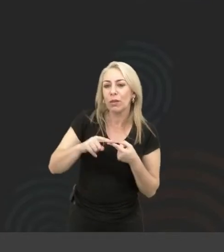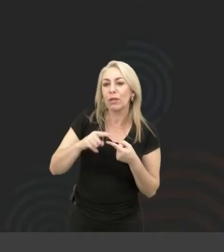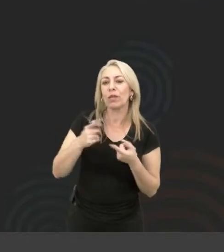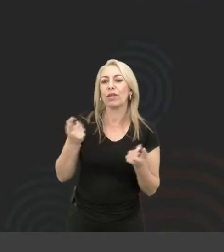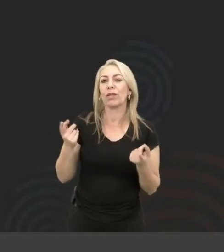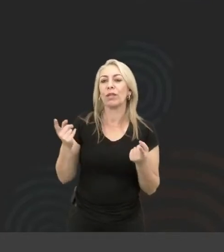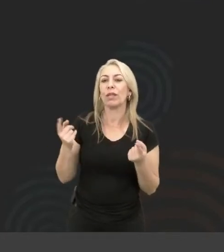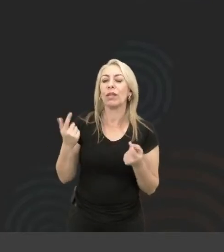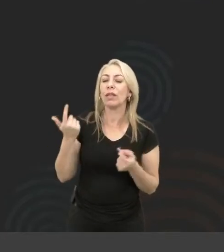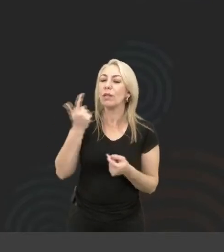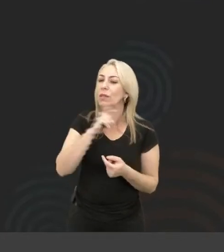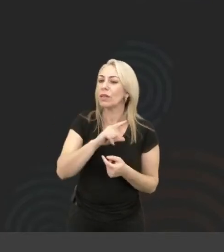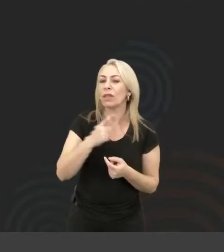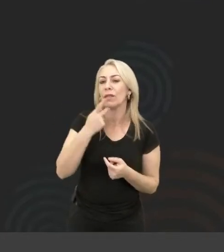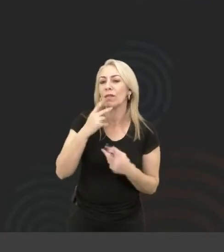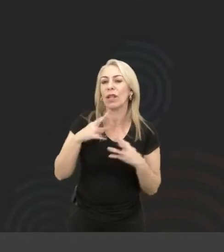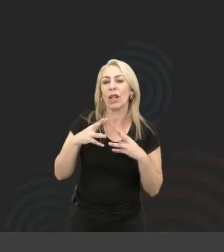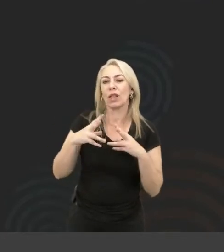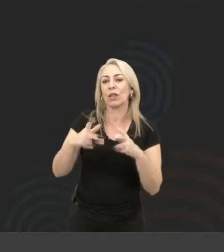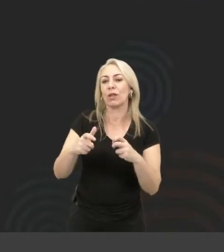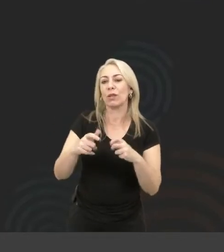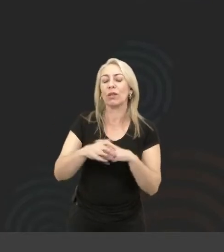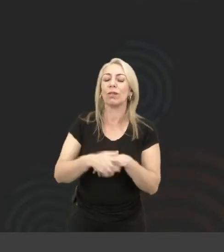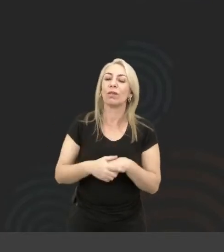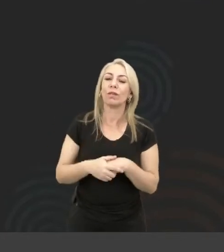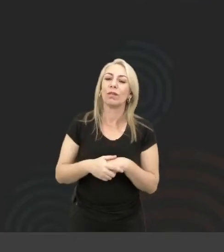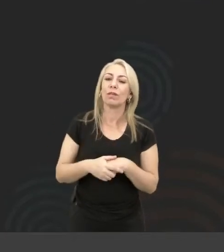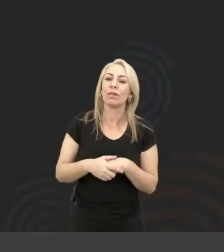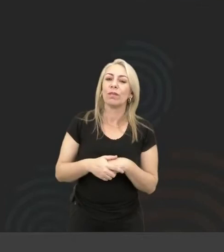ir falando de tudo assim com vocês. Mas,